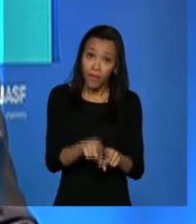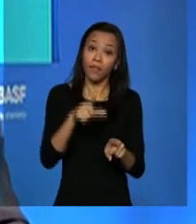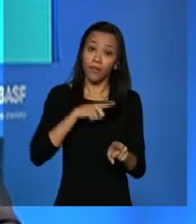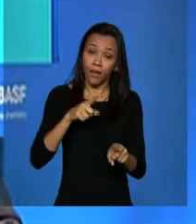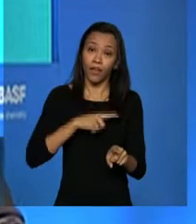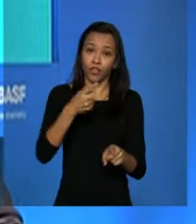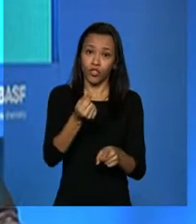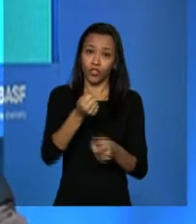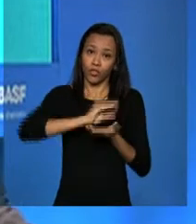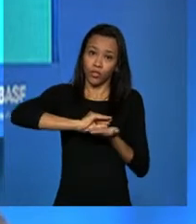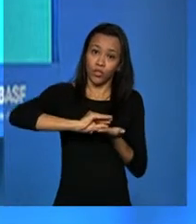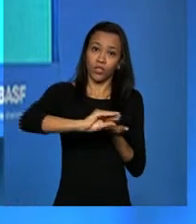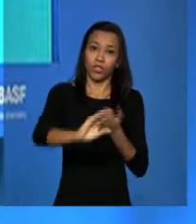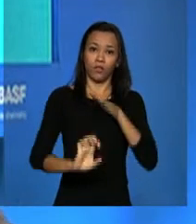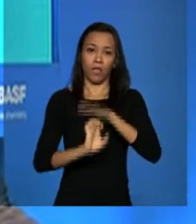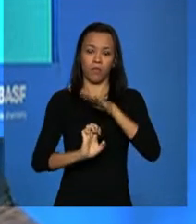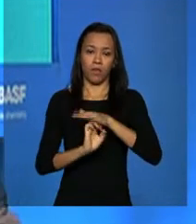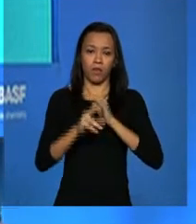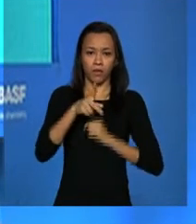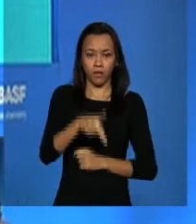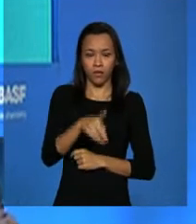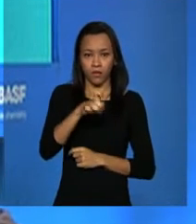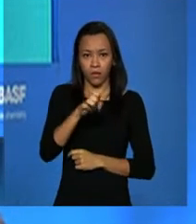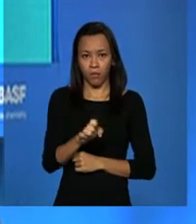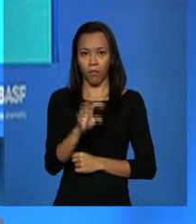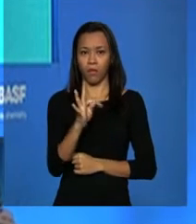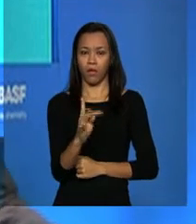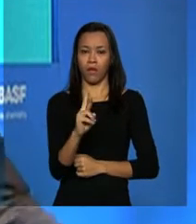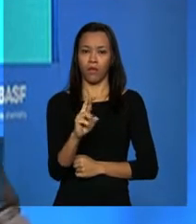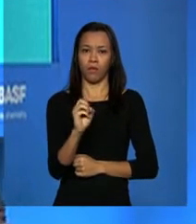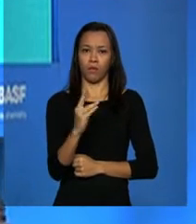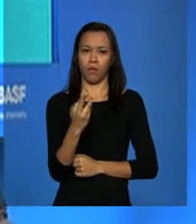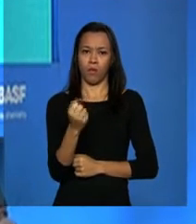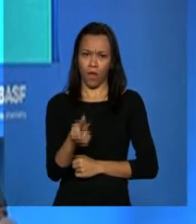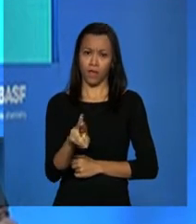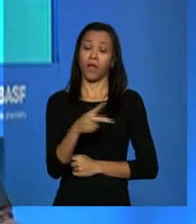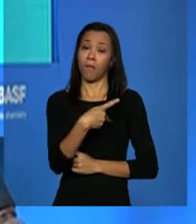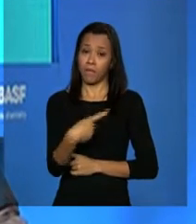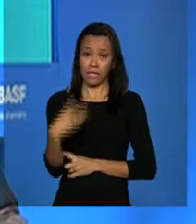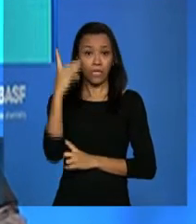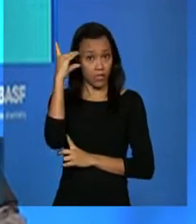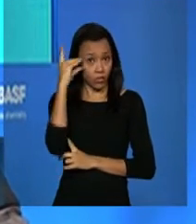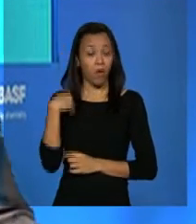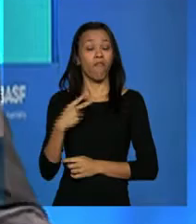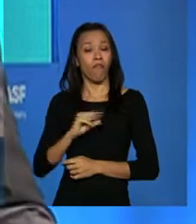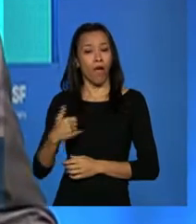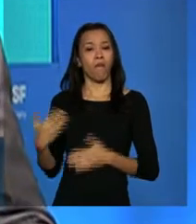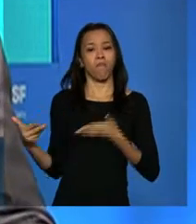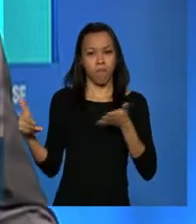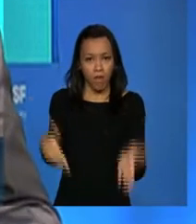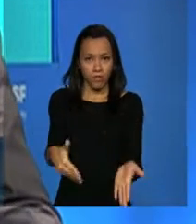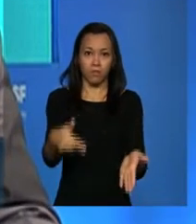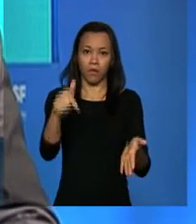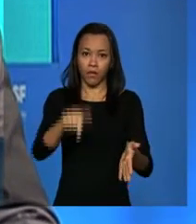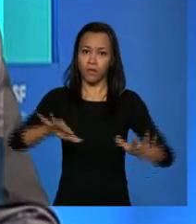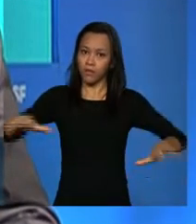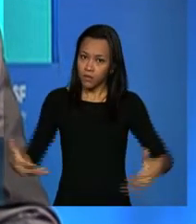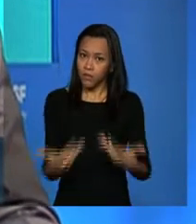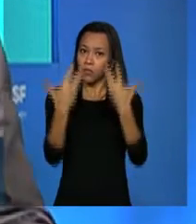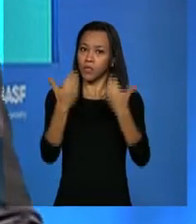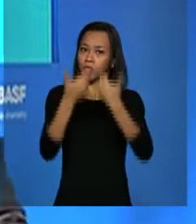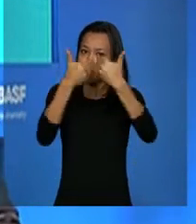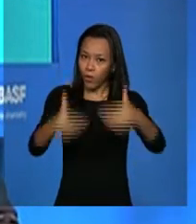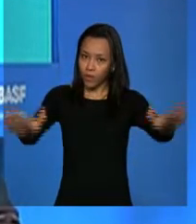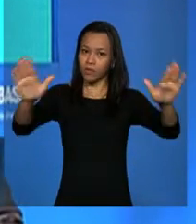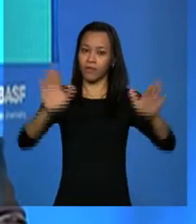Petrobras. A presidenta de Monsef vai participar da cerimônia de inauguração da fábrica e a equipe da NBR vai acompanhar